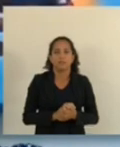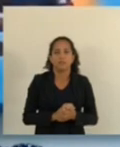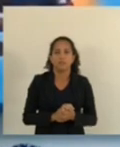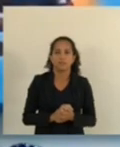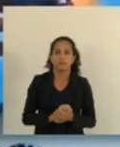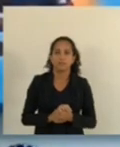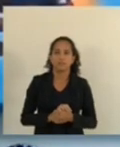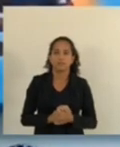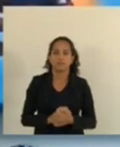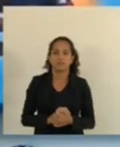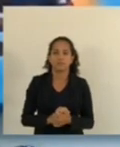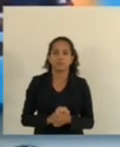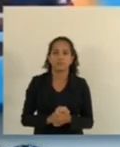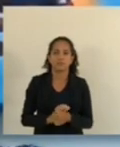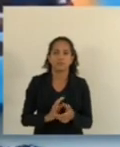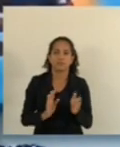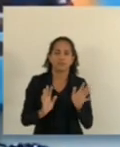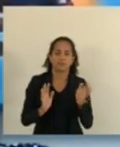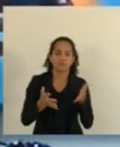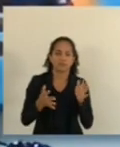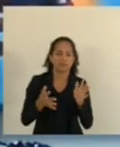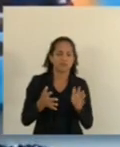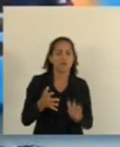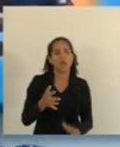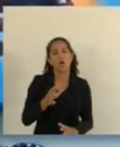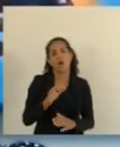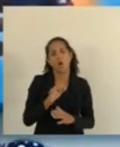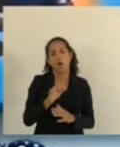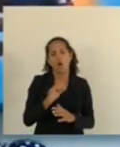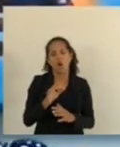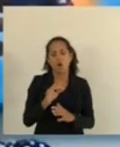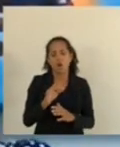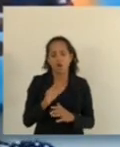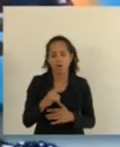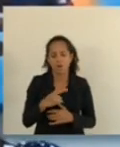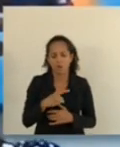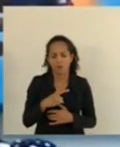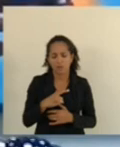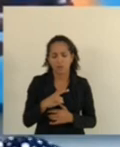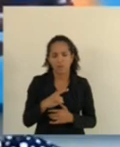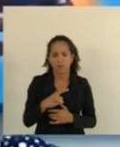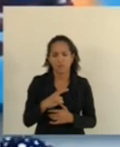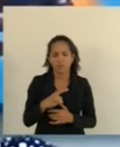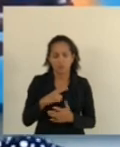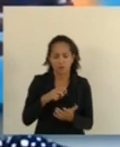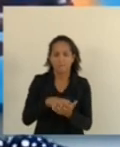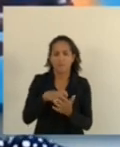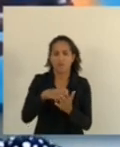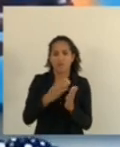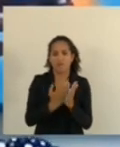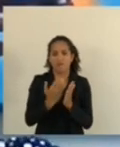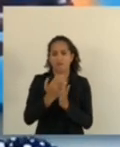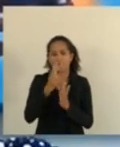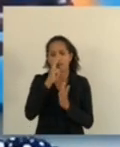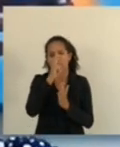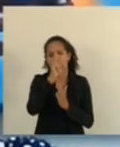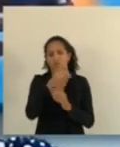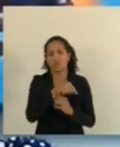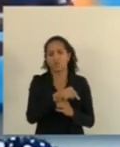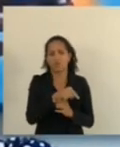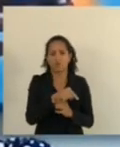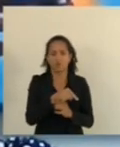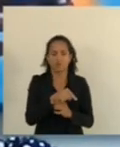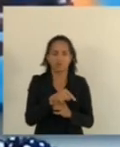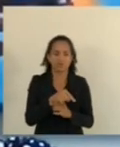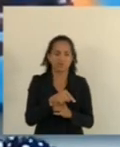aplicação de homicídio qualificado, onde a pena é uma pena mais severa do que aconteceu com o marido